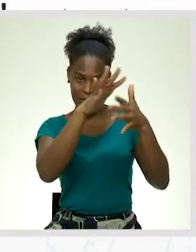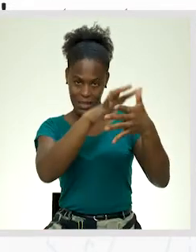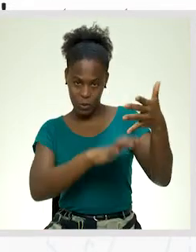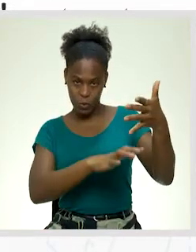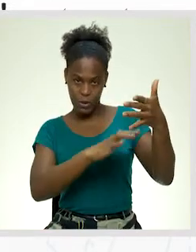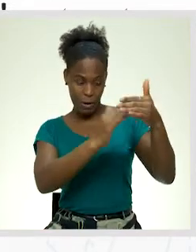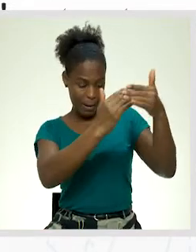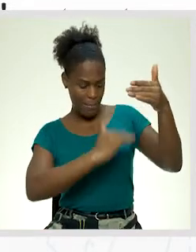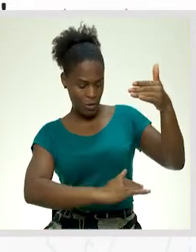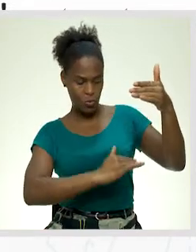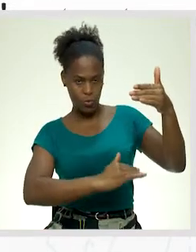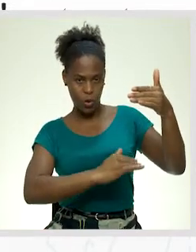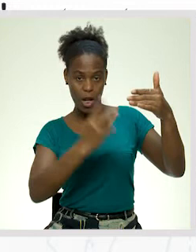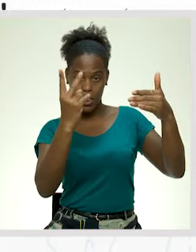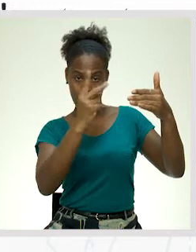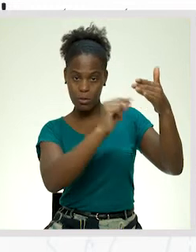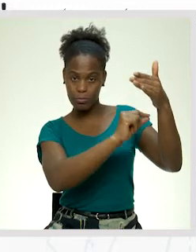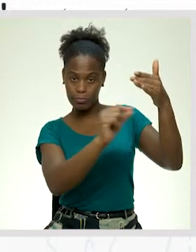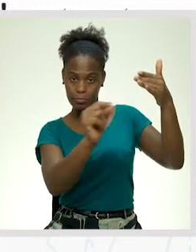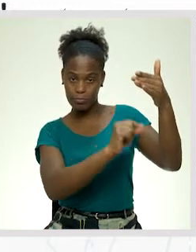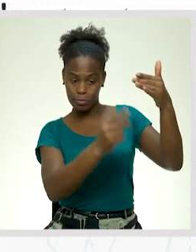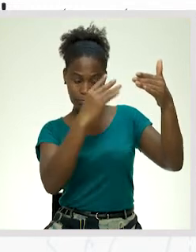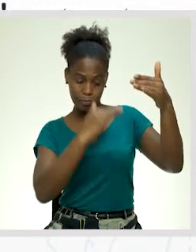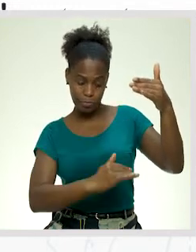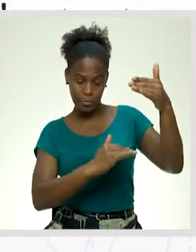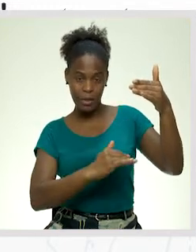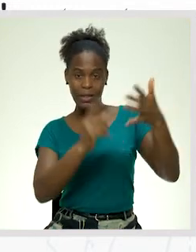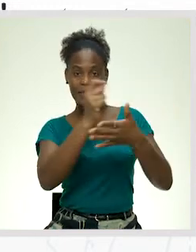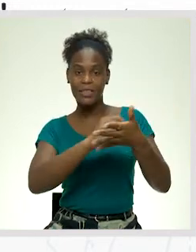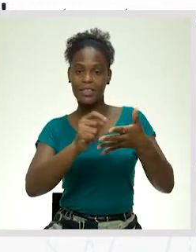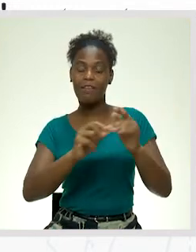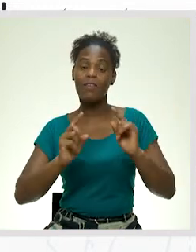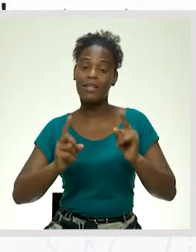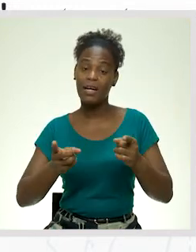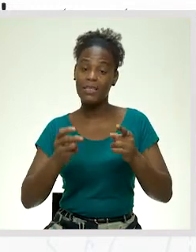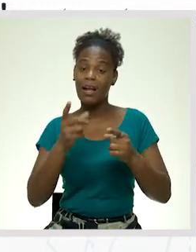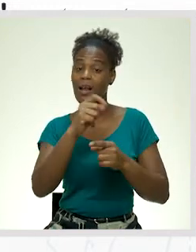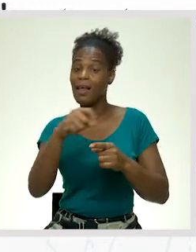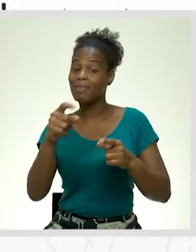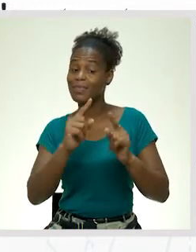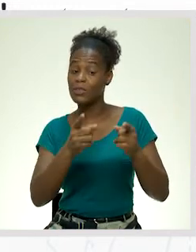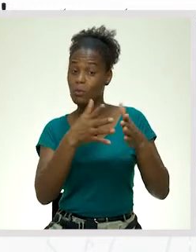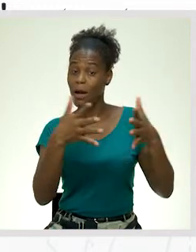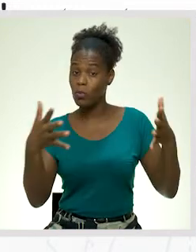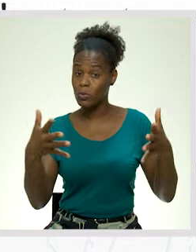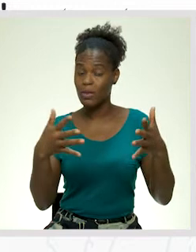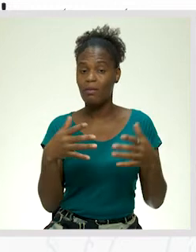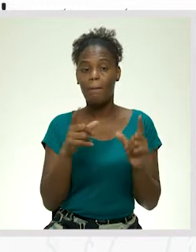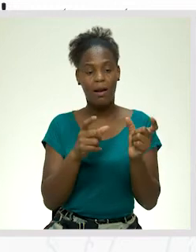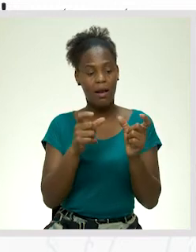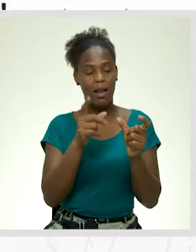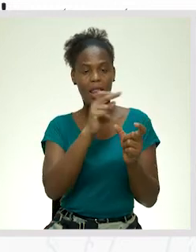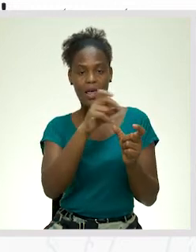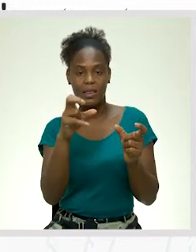do texto, mais precisamente em dois espaços duplos, onde se escreve em iniciais maiúsculas, expressões como